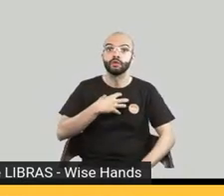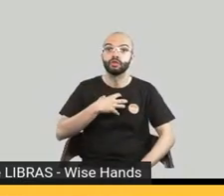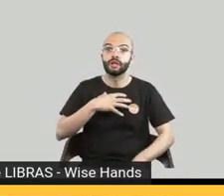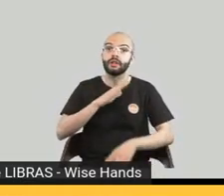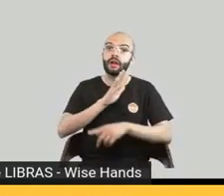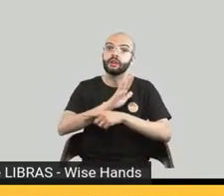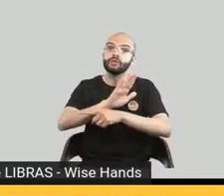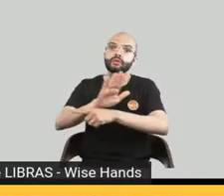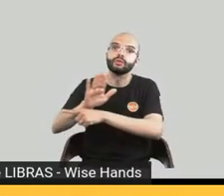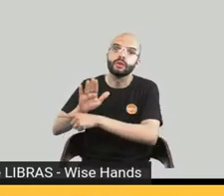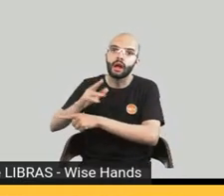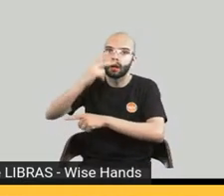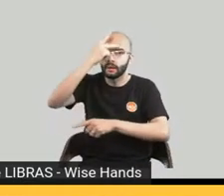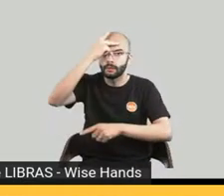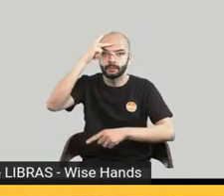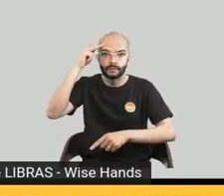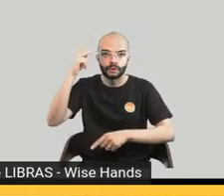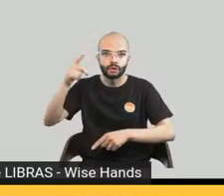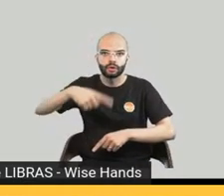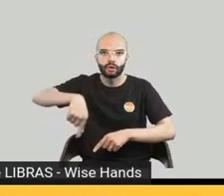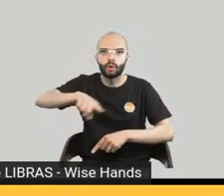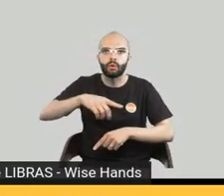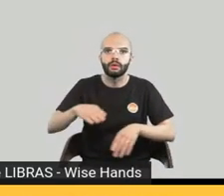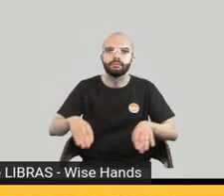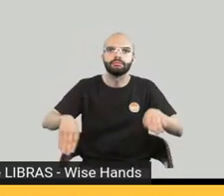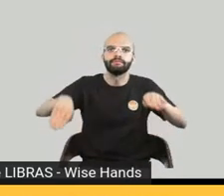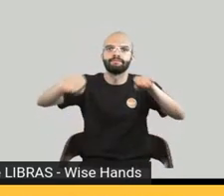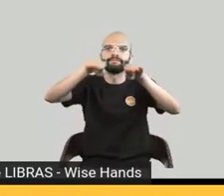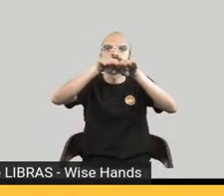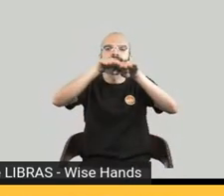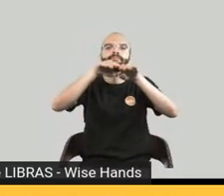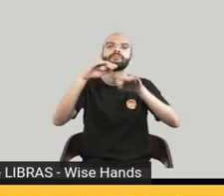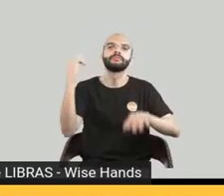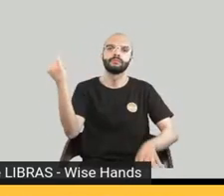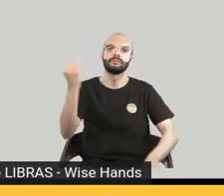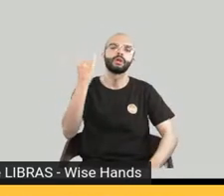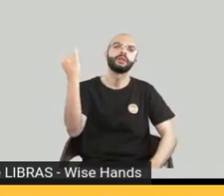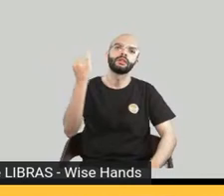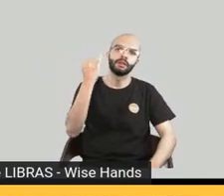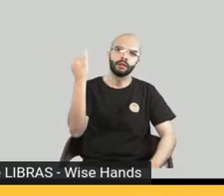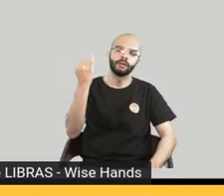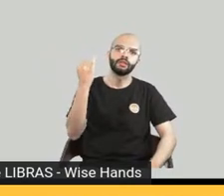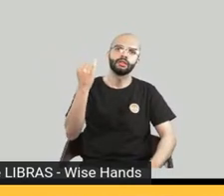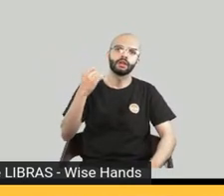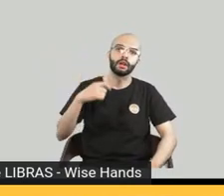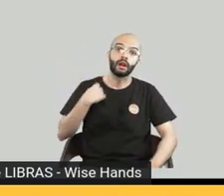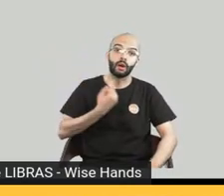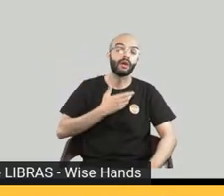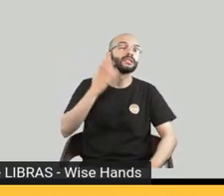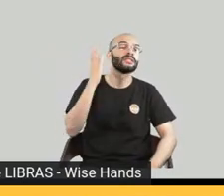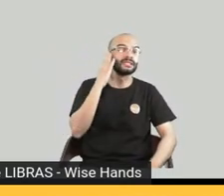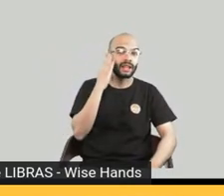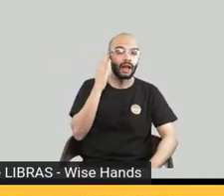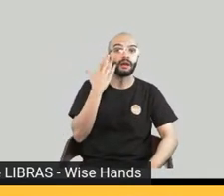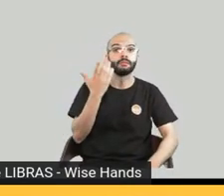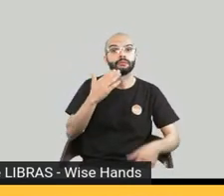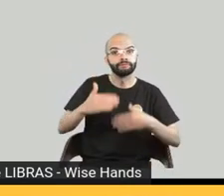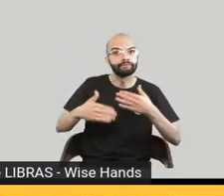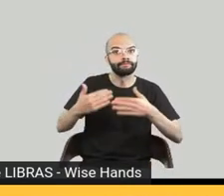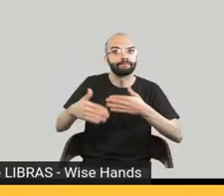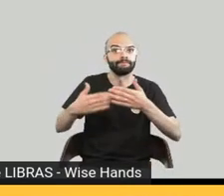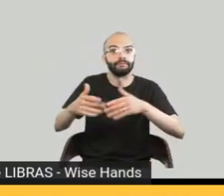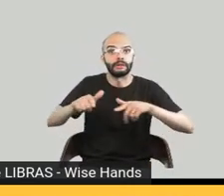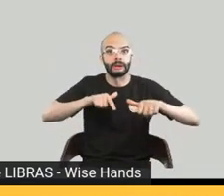precisa colocar as pessoas todas no mesmo nível ou pelo menos começar a fazer isso a gente sabe que tem muito campo para fazer e muitos